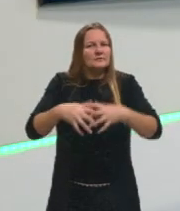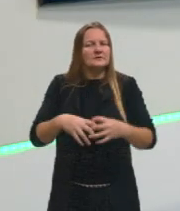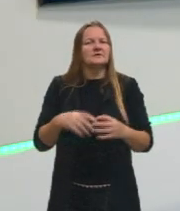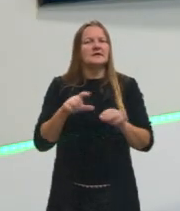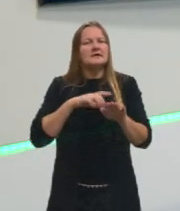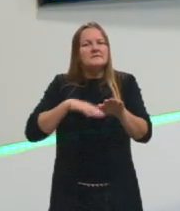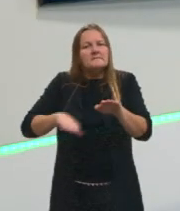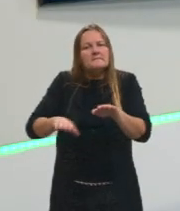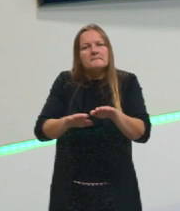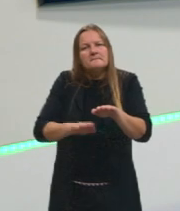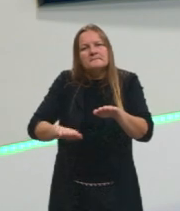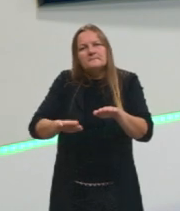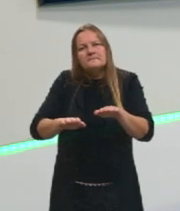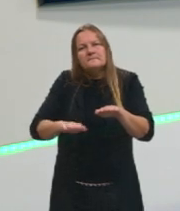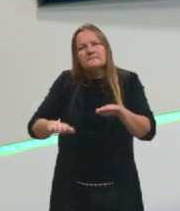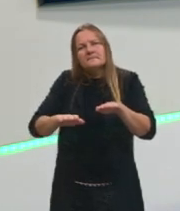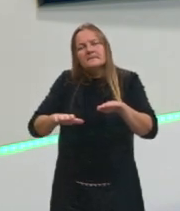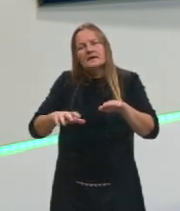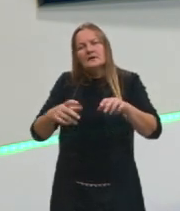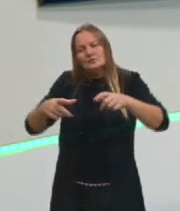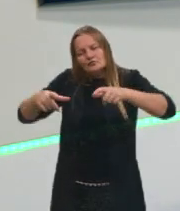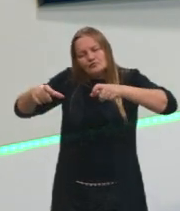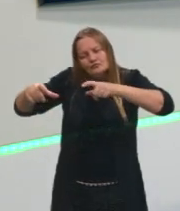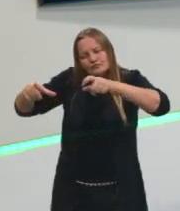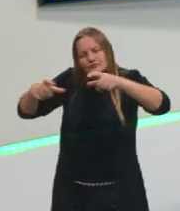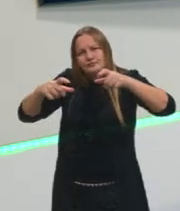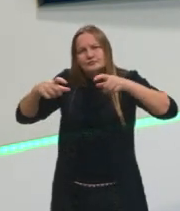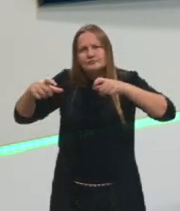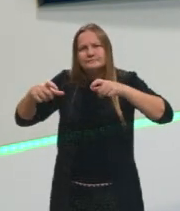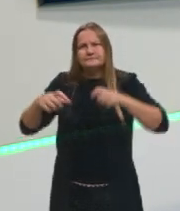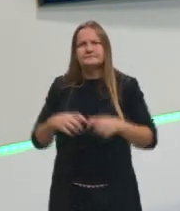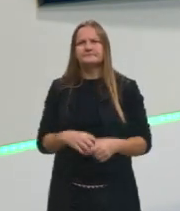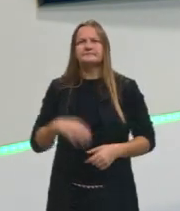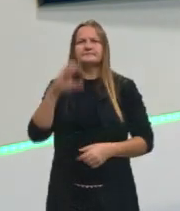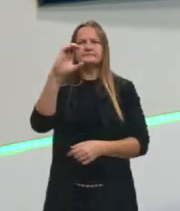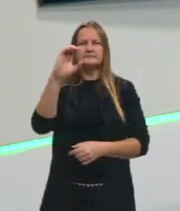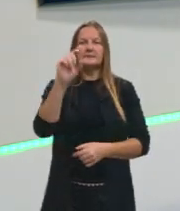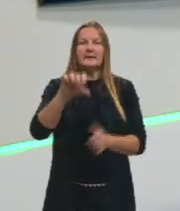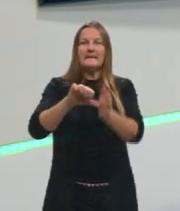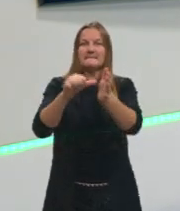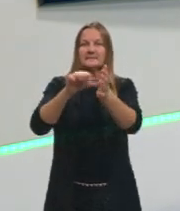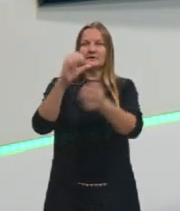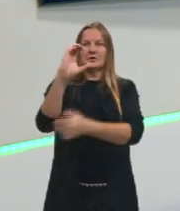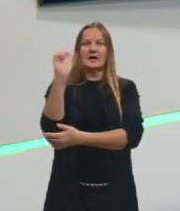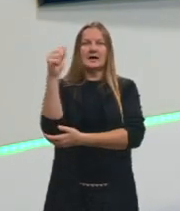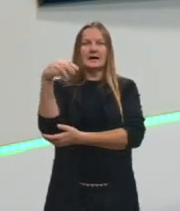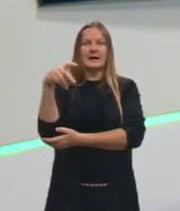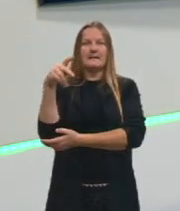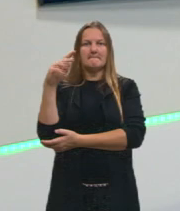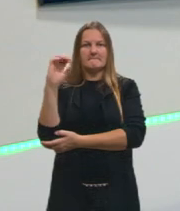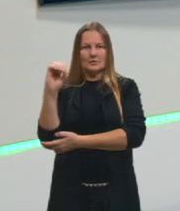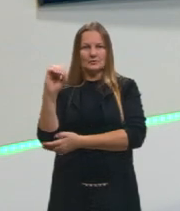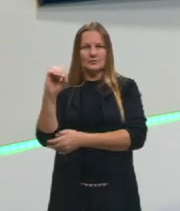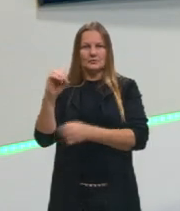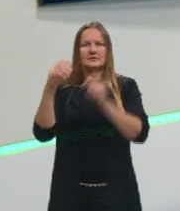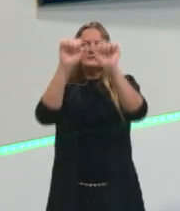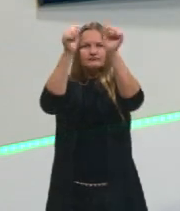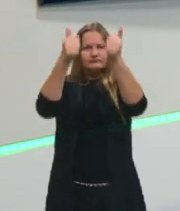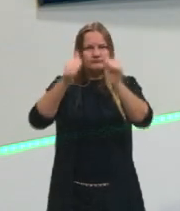níveis aí desse funcionamento remoto. Nós temos o campo, né, vamos lá na primeira imagem lá, né,